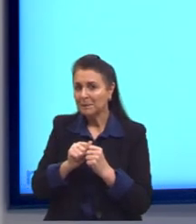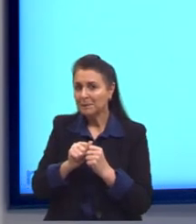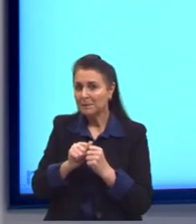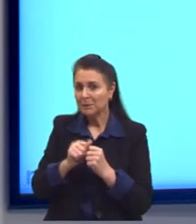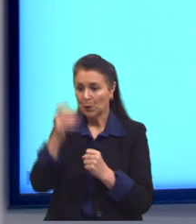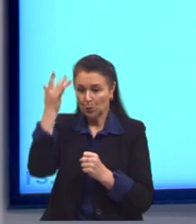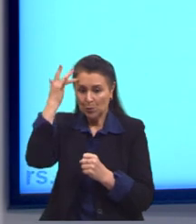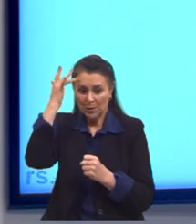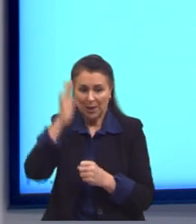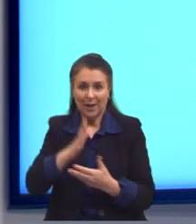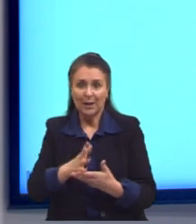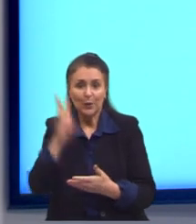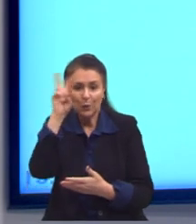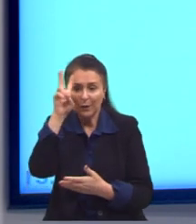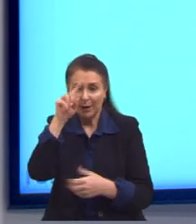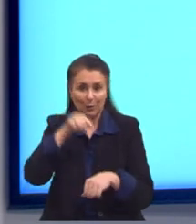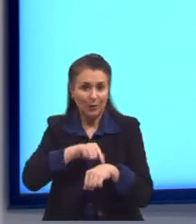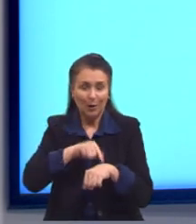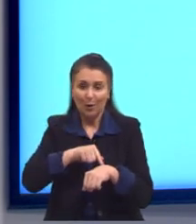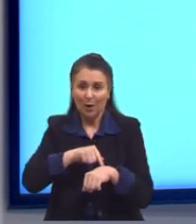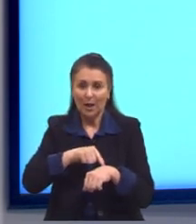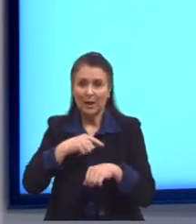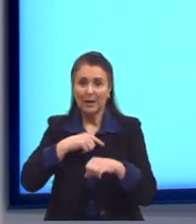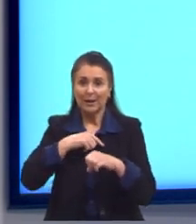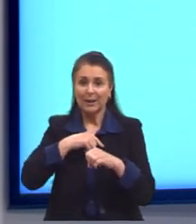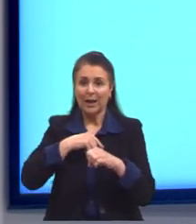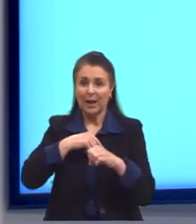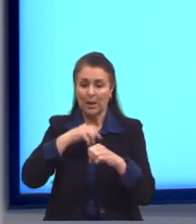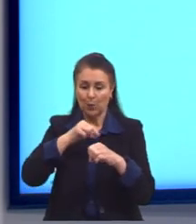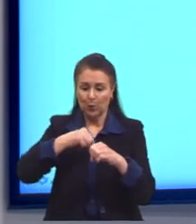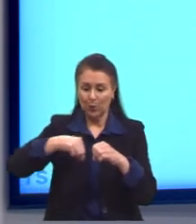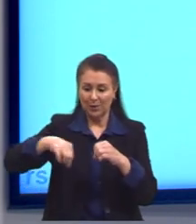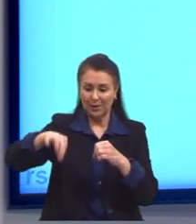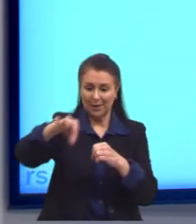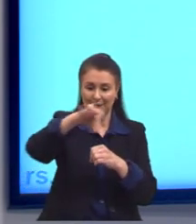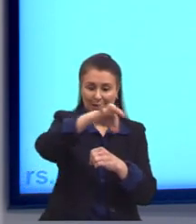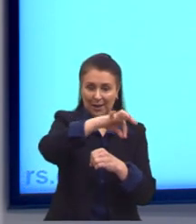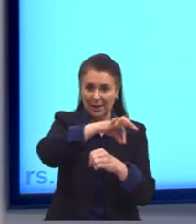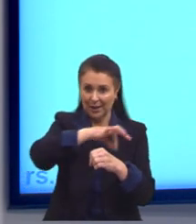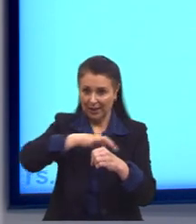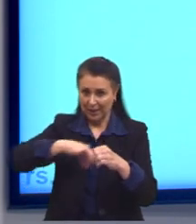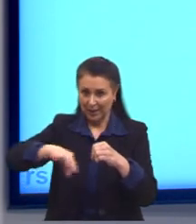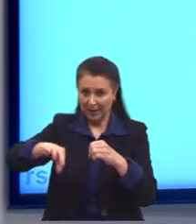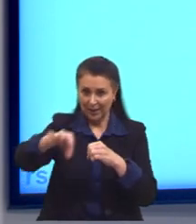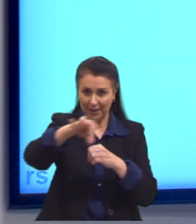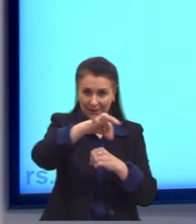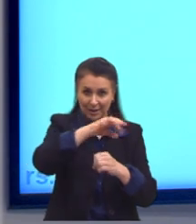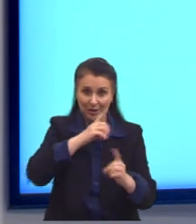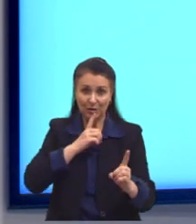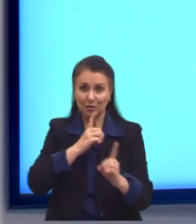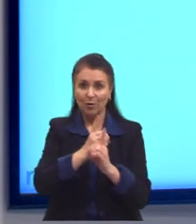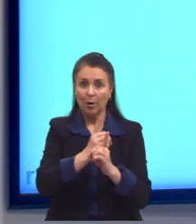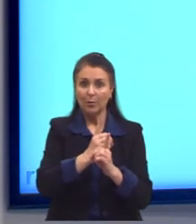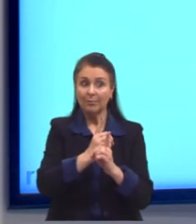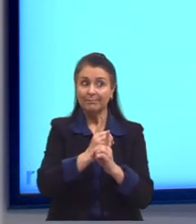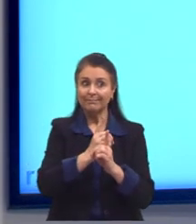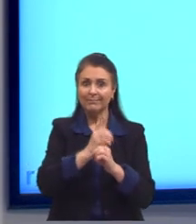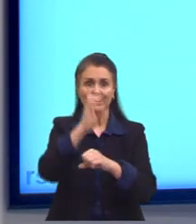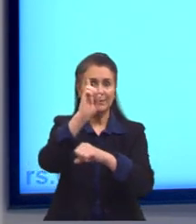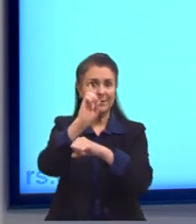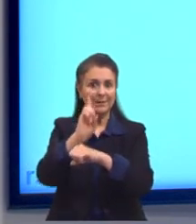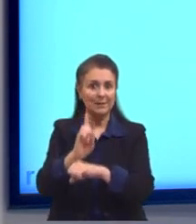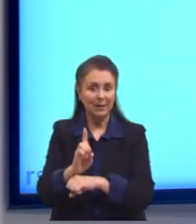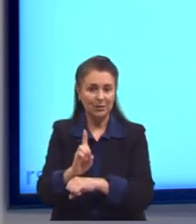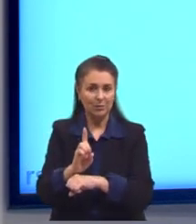não sei qual é o planeta que tem os anéis ao redor, a gente consegue descobrir através da densidade. Então, vamos ver.